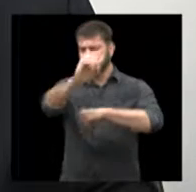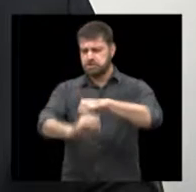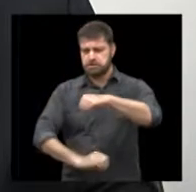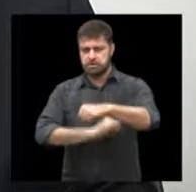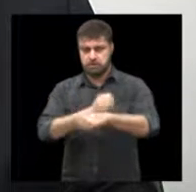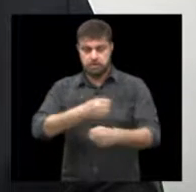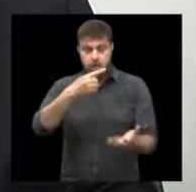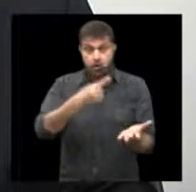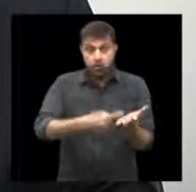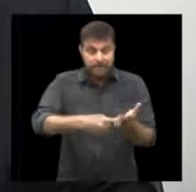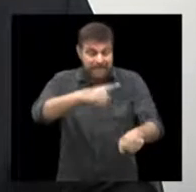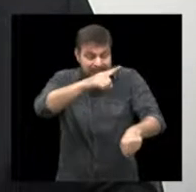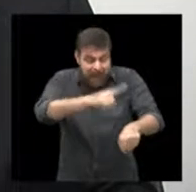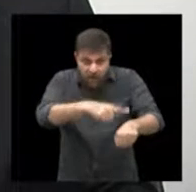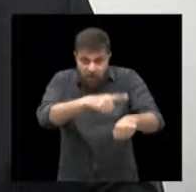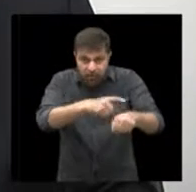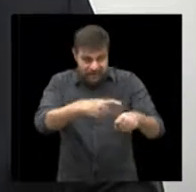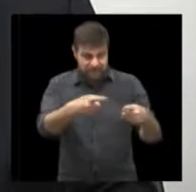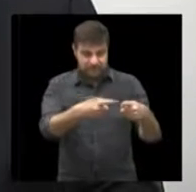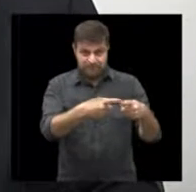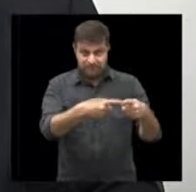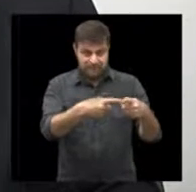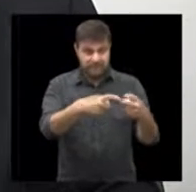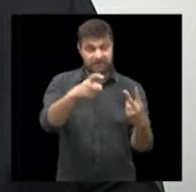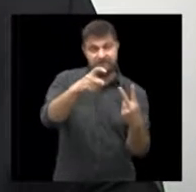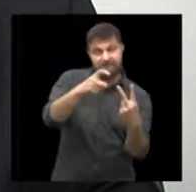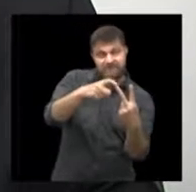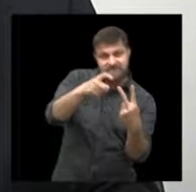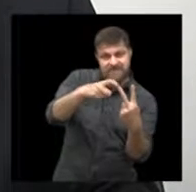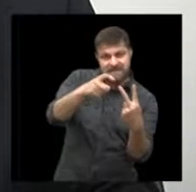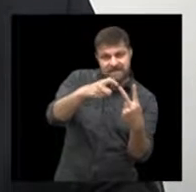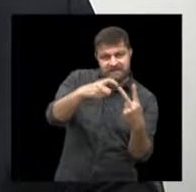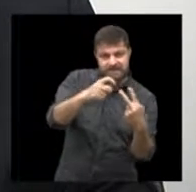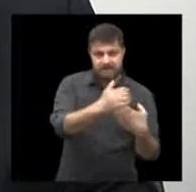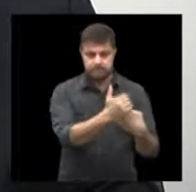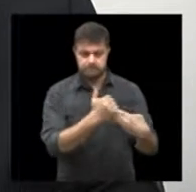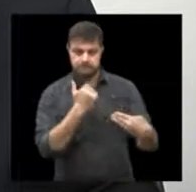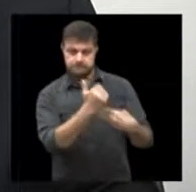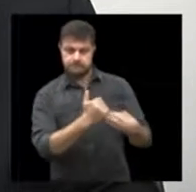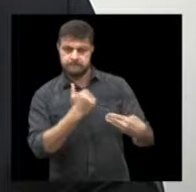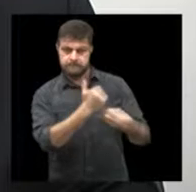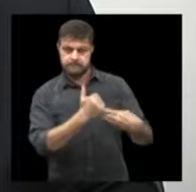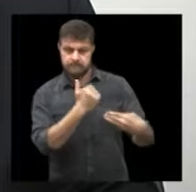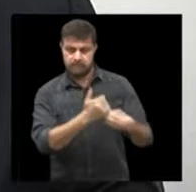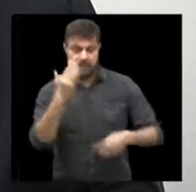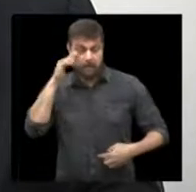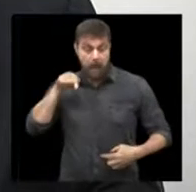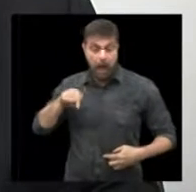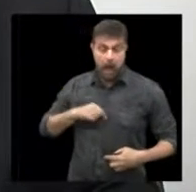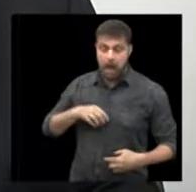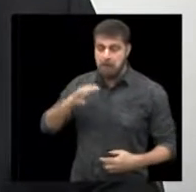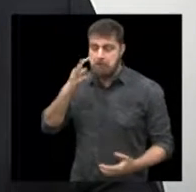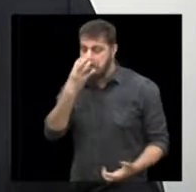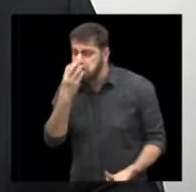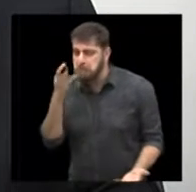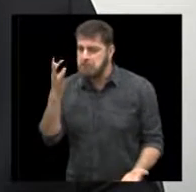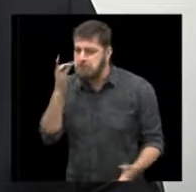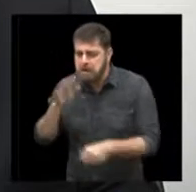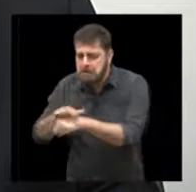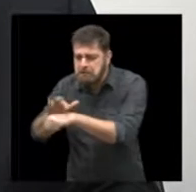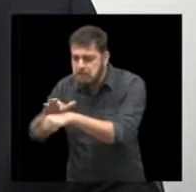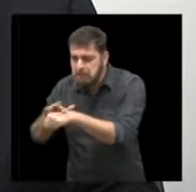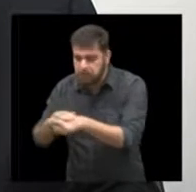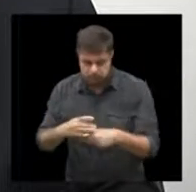através do aplicativo ou do sistema de plataforma web consultas e orientações para seu bichinho. Isso é de uma importância